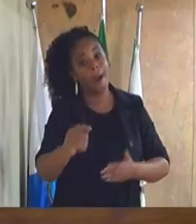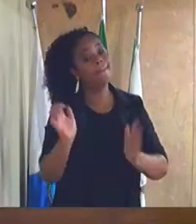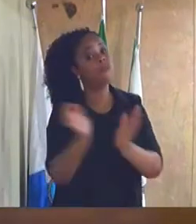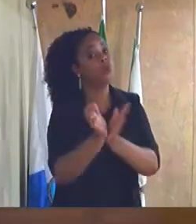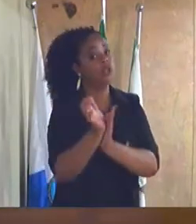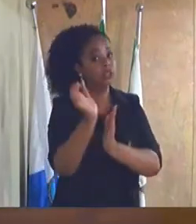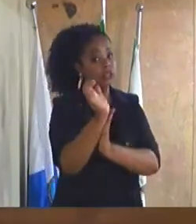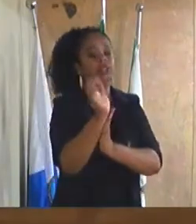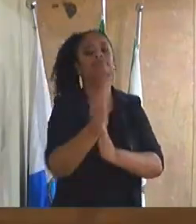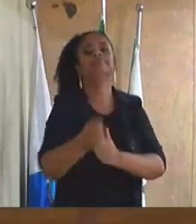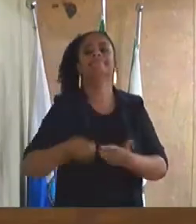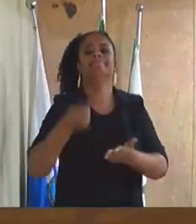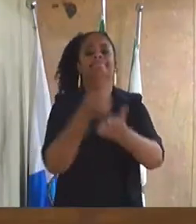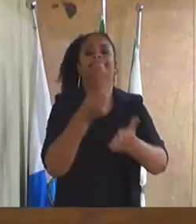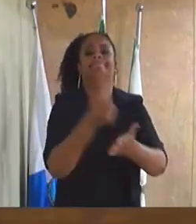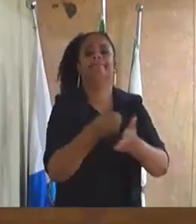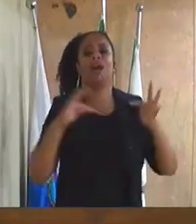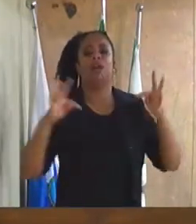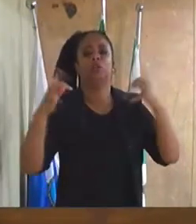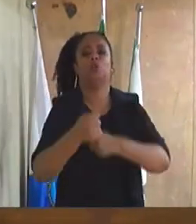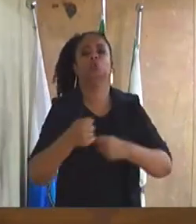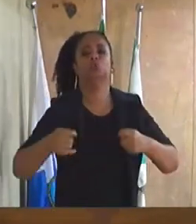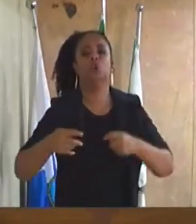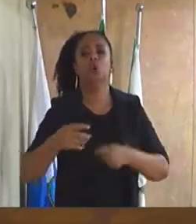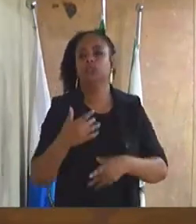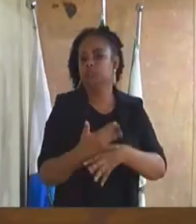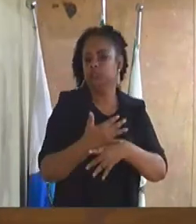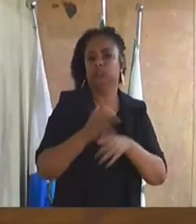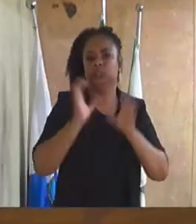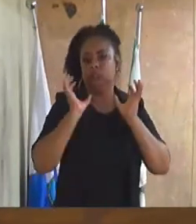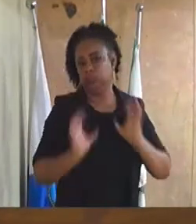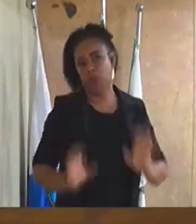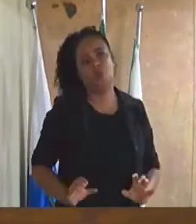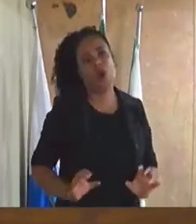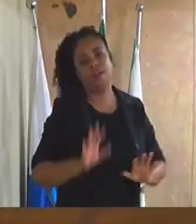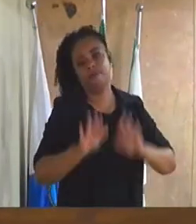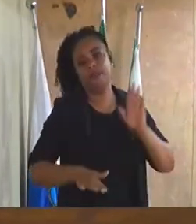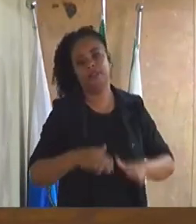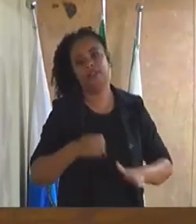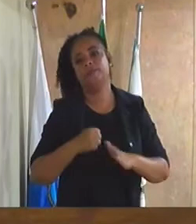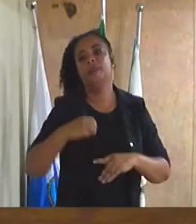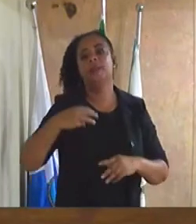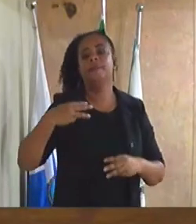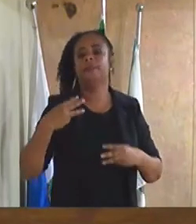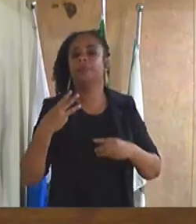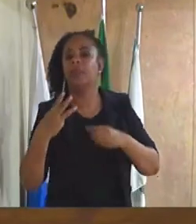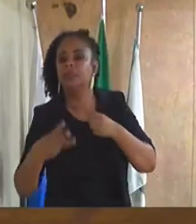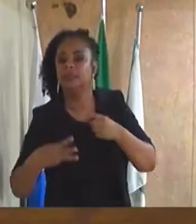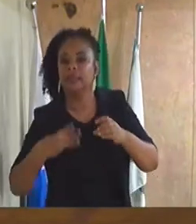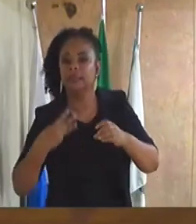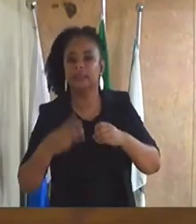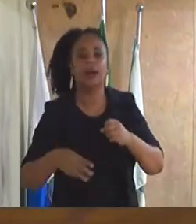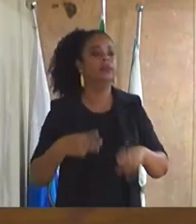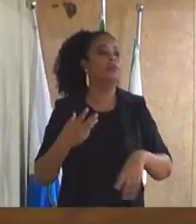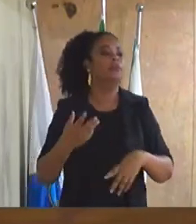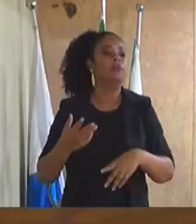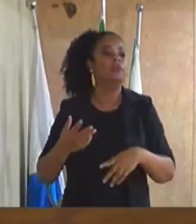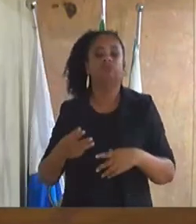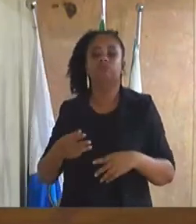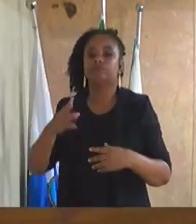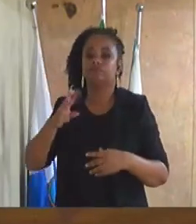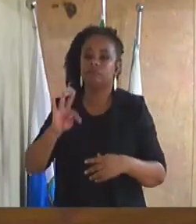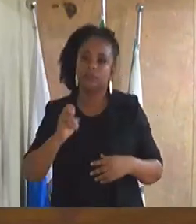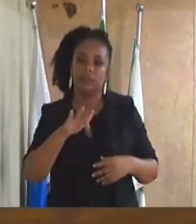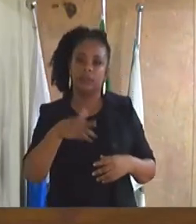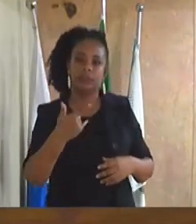a todos para trabalhar mesmo que terceirizado na gestão pública em relação ao lixo também